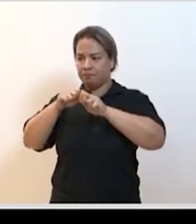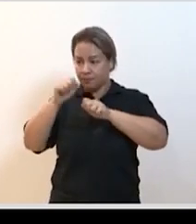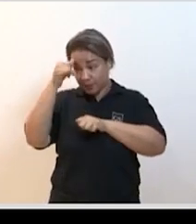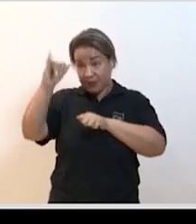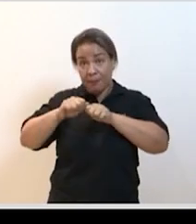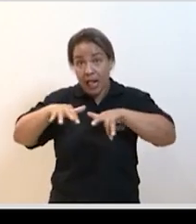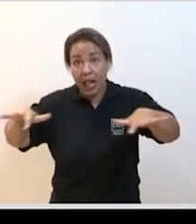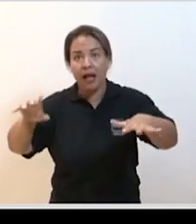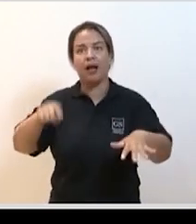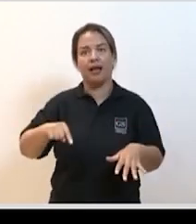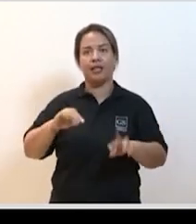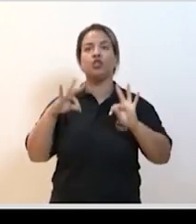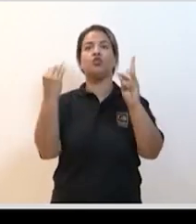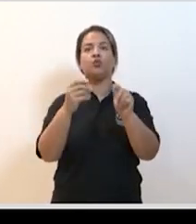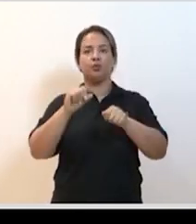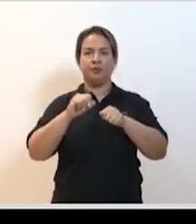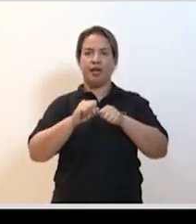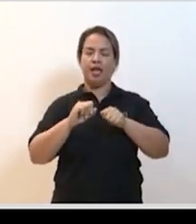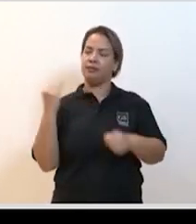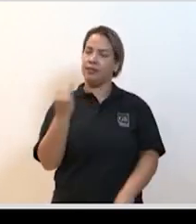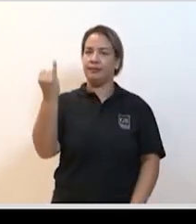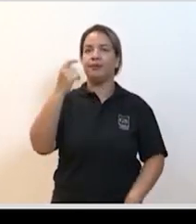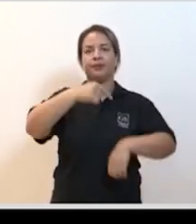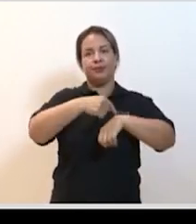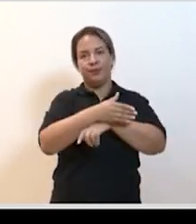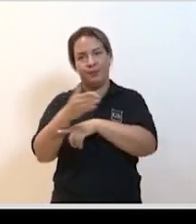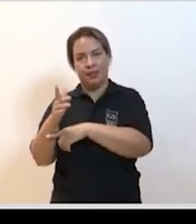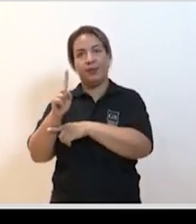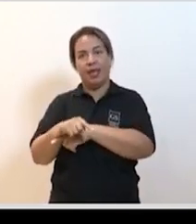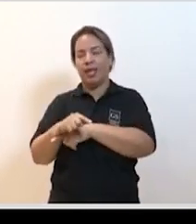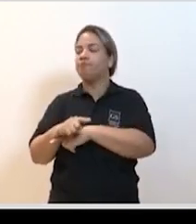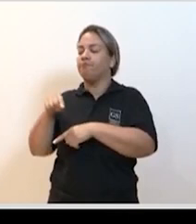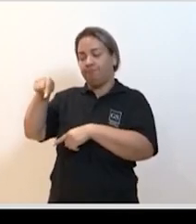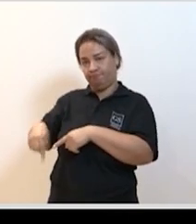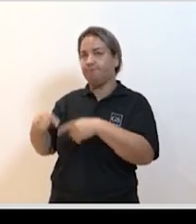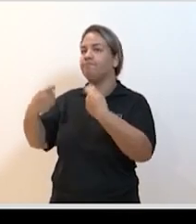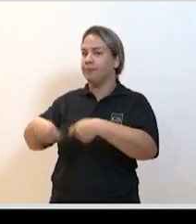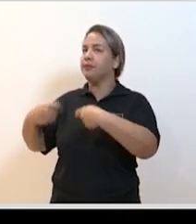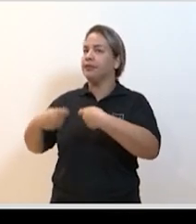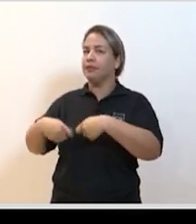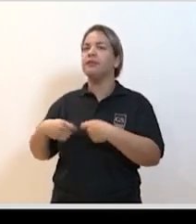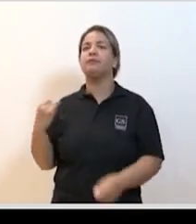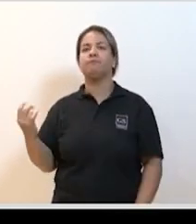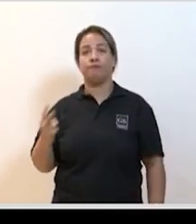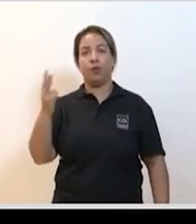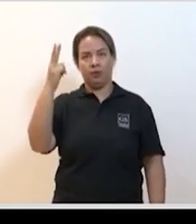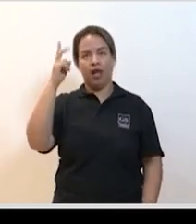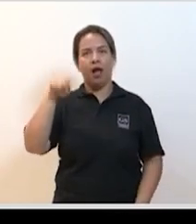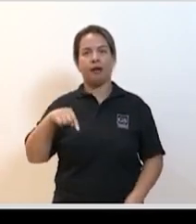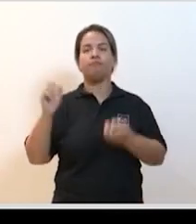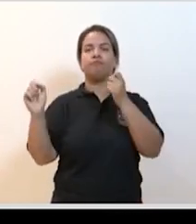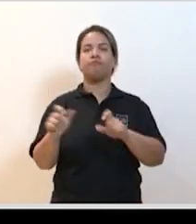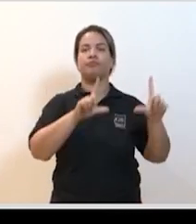esse trabalho é importante o que todo mundo faz é importante nesse momento e esse aspecto tem que ser superestimado nesse momento pode passar o